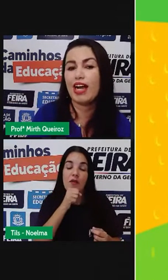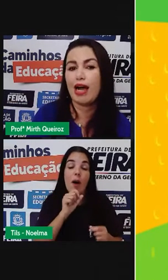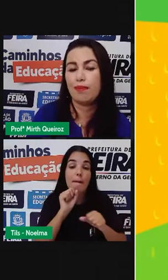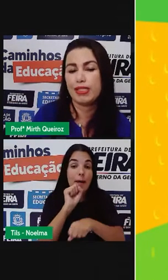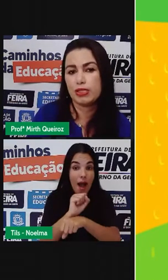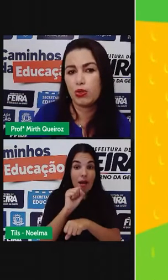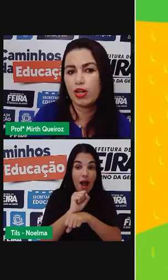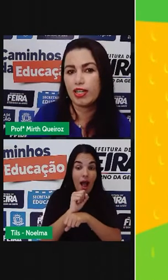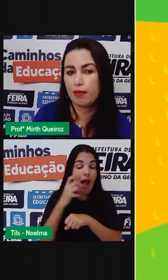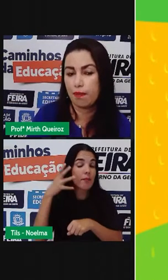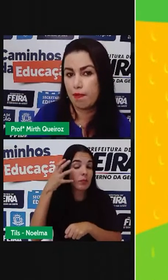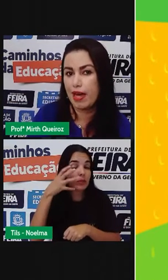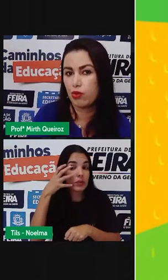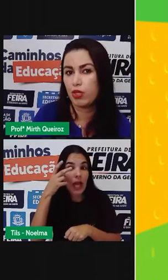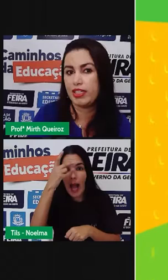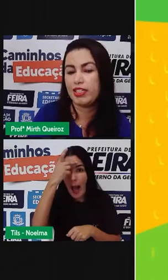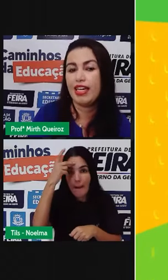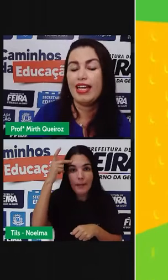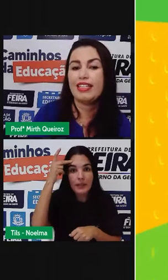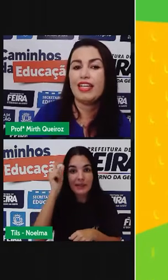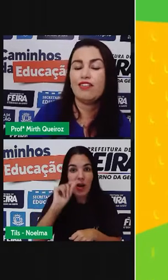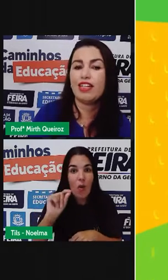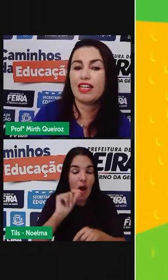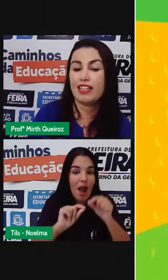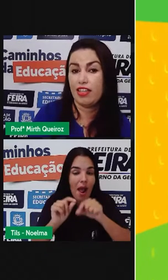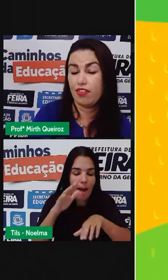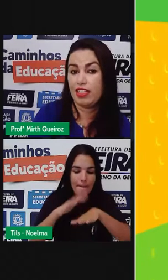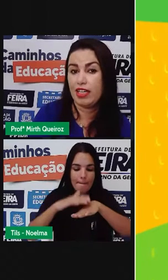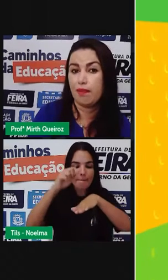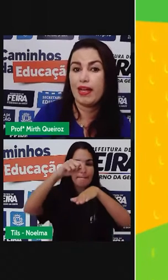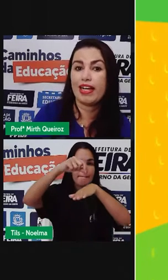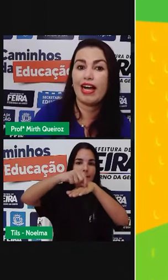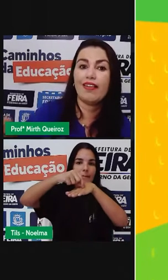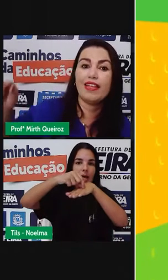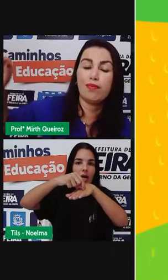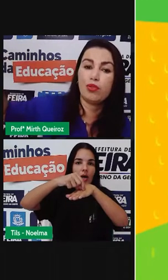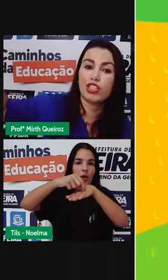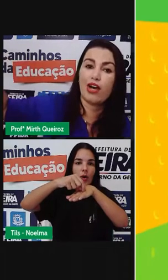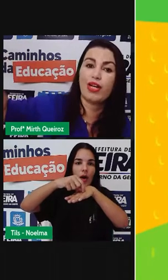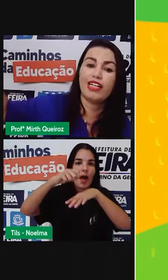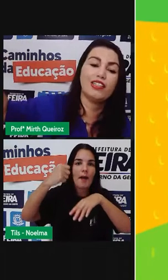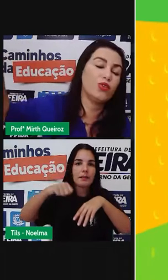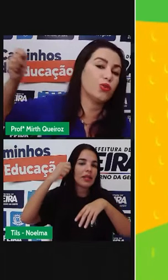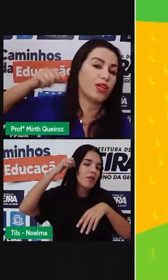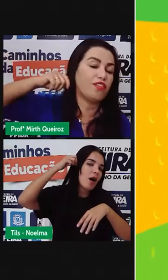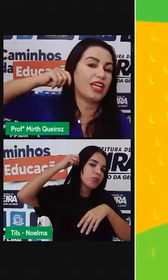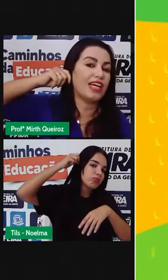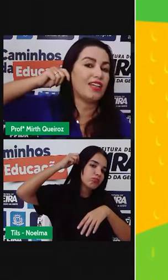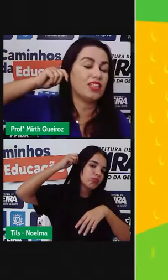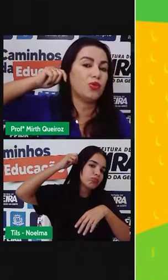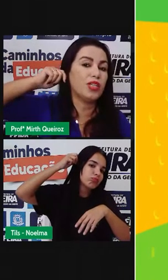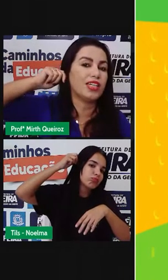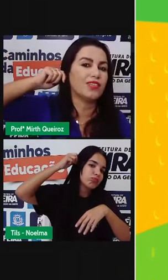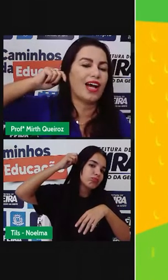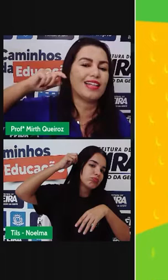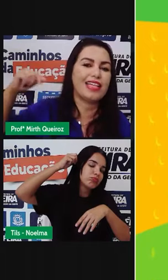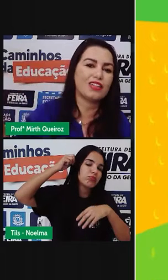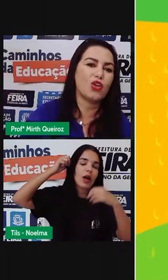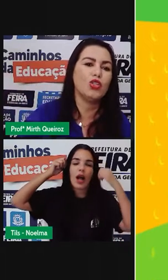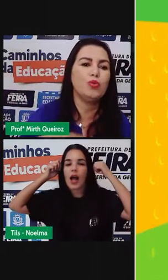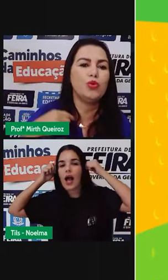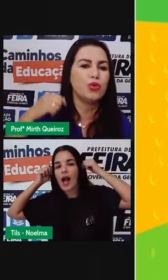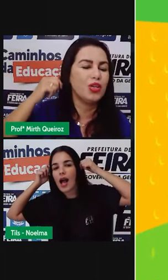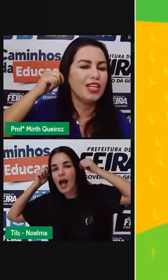música, a pessoa que parou ali deveria pegar, puxar a orelha do outro. Aí ficaria segurando.